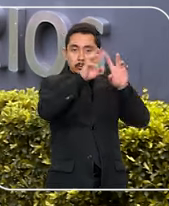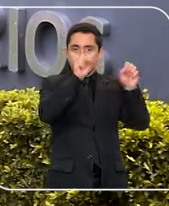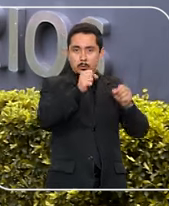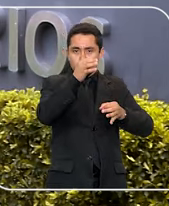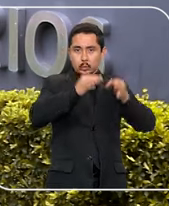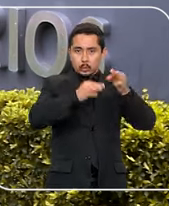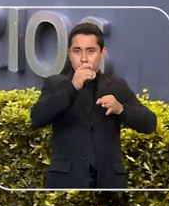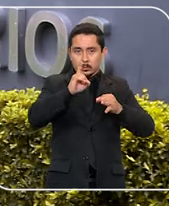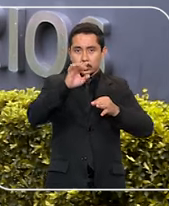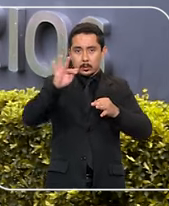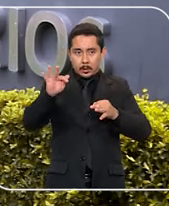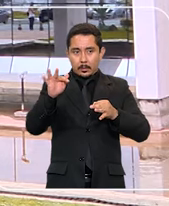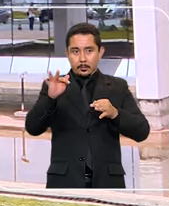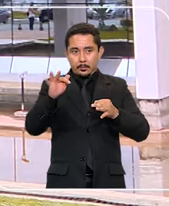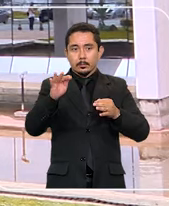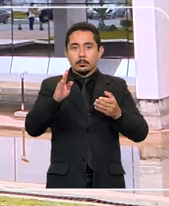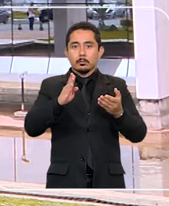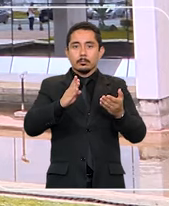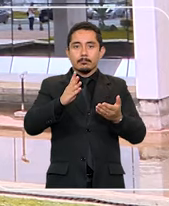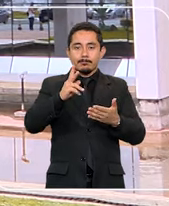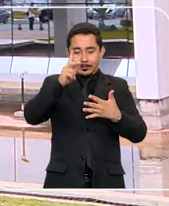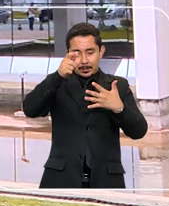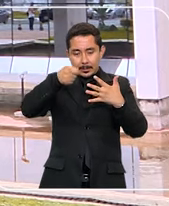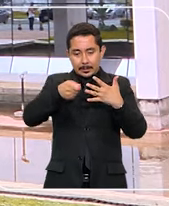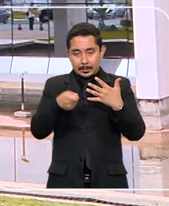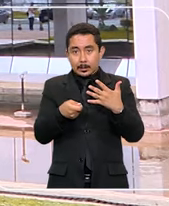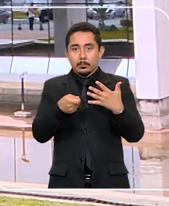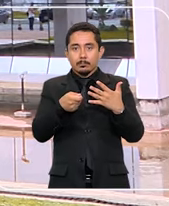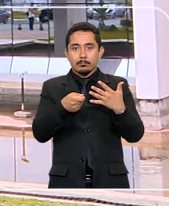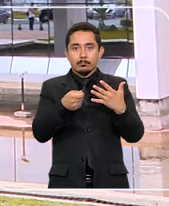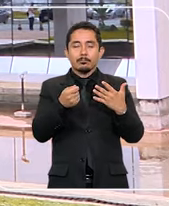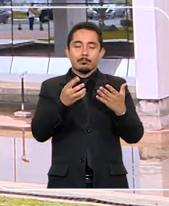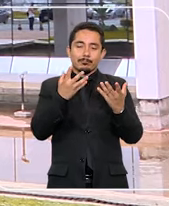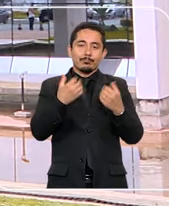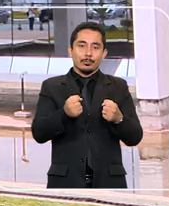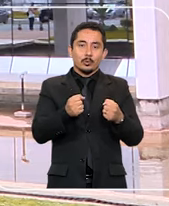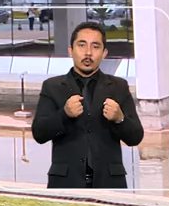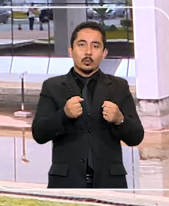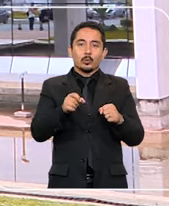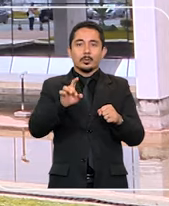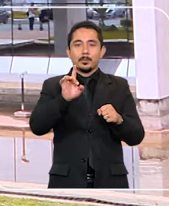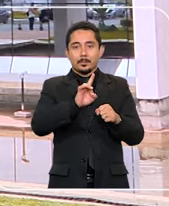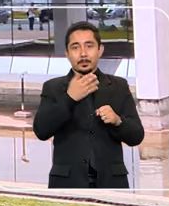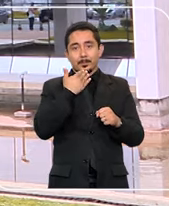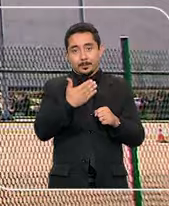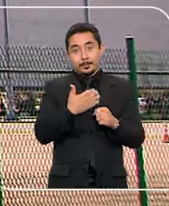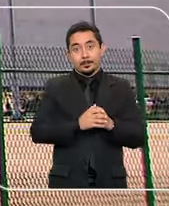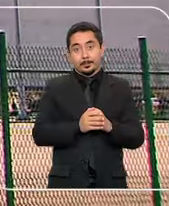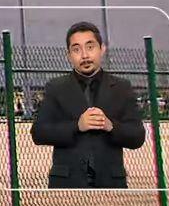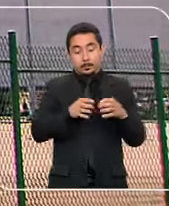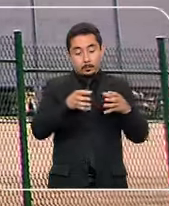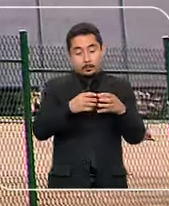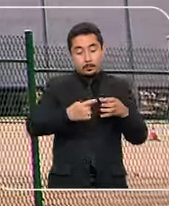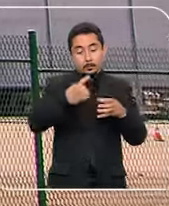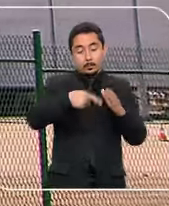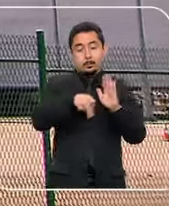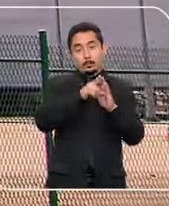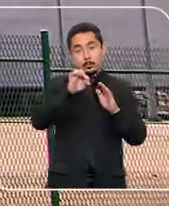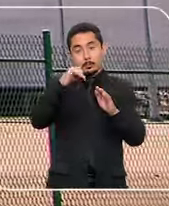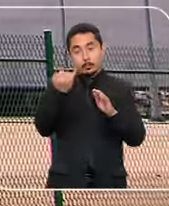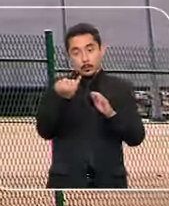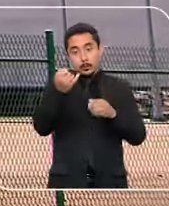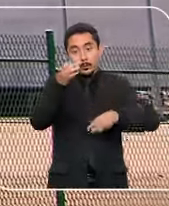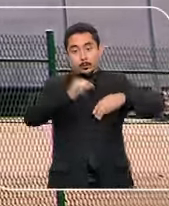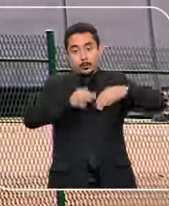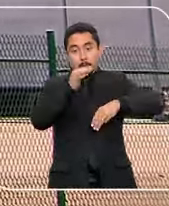de Justiça do Distrito Federal e Territórios confirmou a sentença de primeiro grau e negou o pedido. Ao analisar o caso na primeira